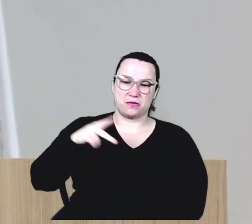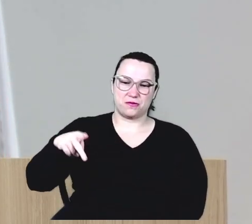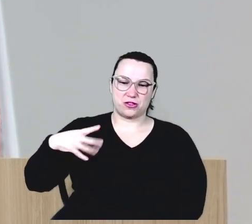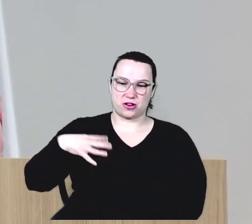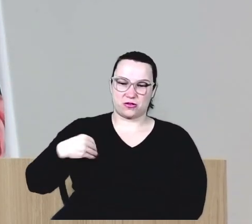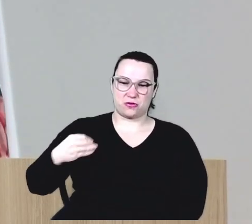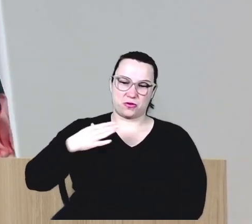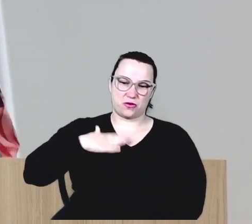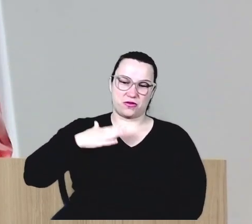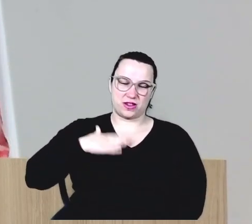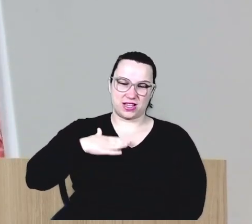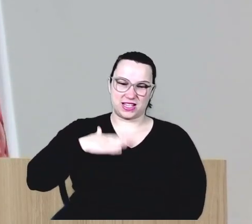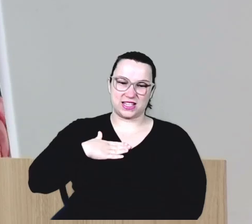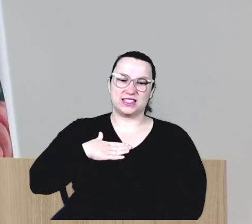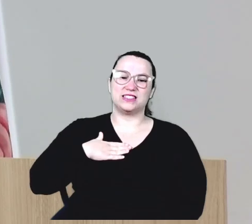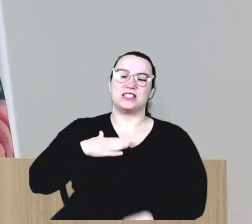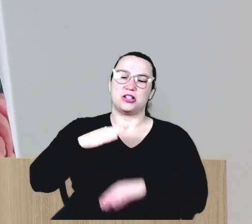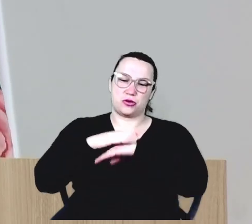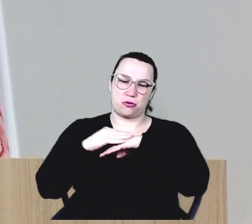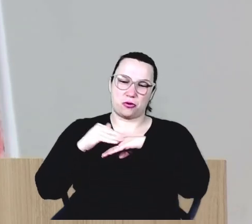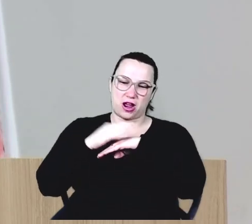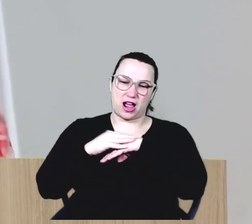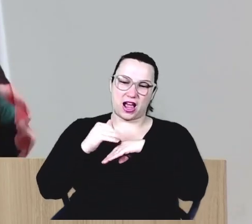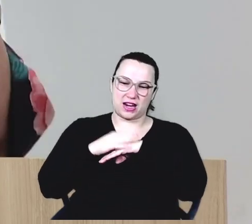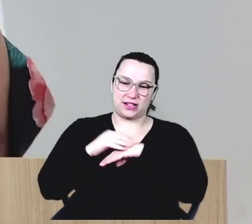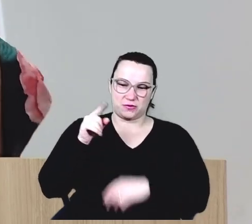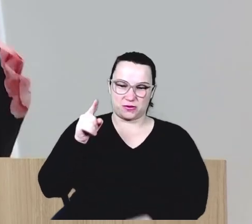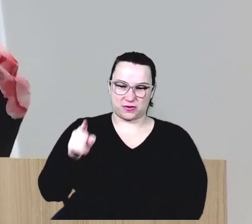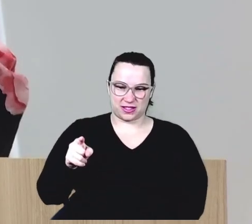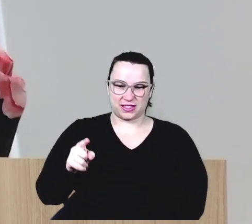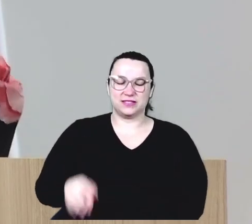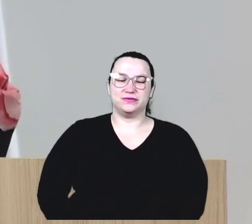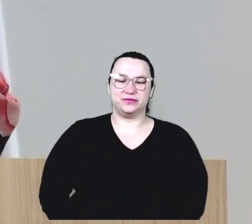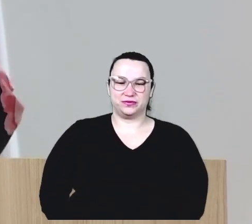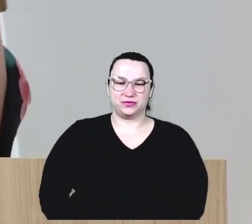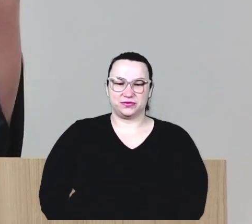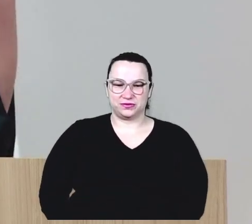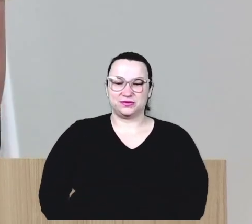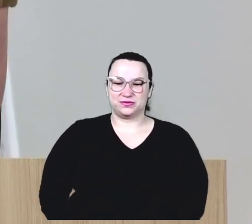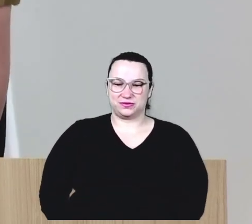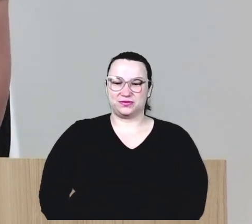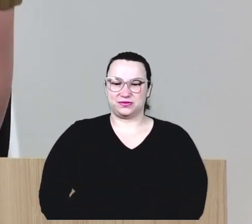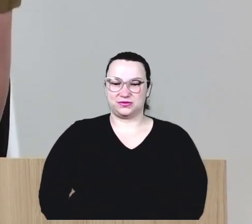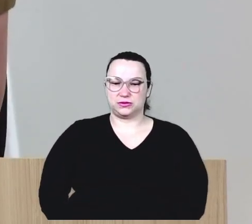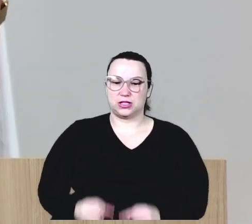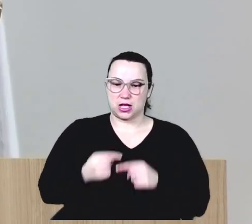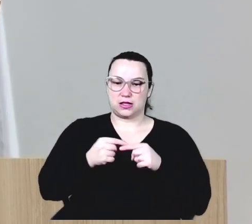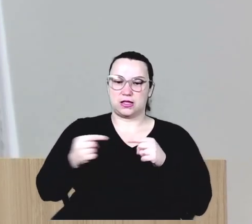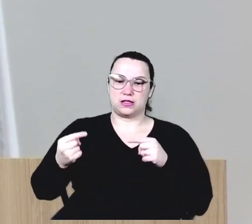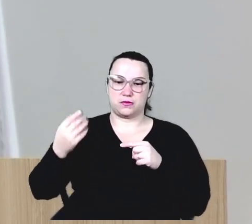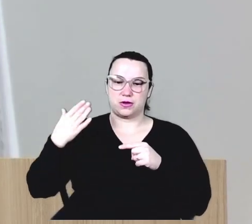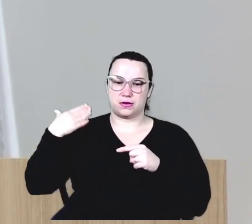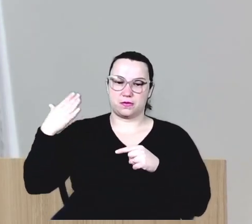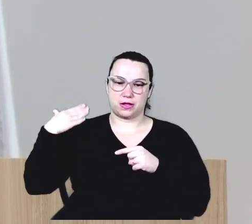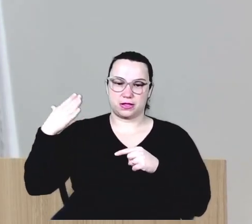você sabe o carinho que eu tenho por você. E, coincidentemente, na semana passada, eu estava